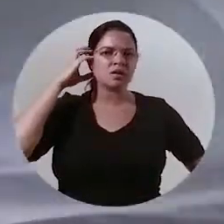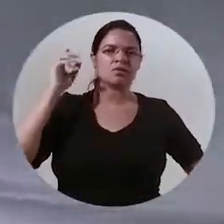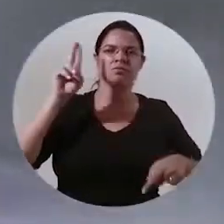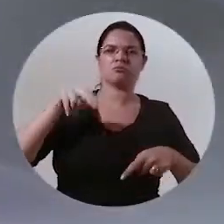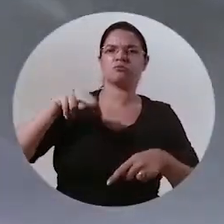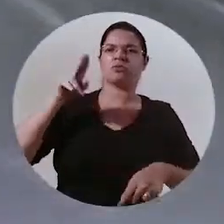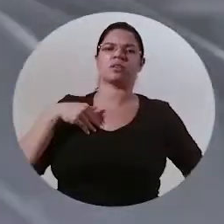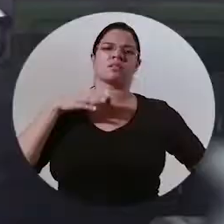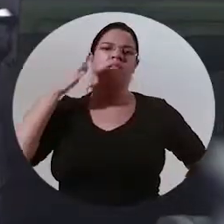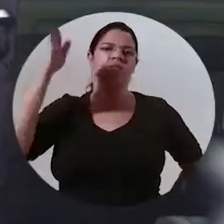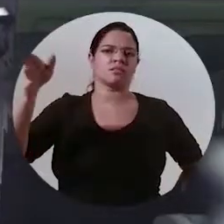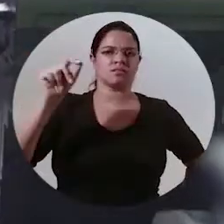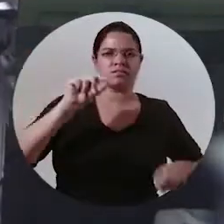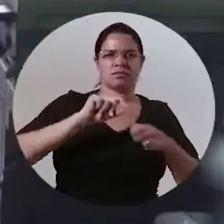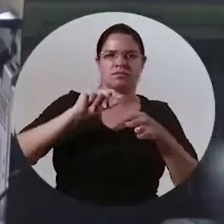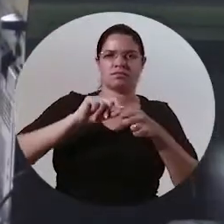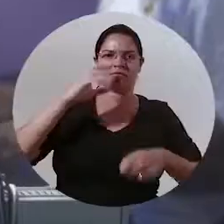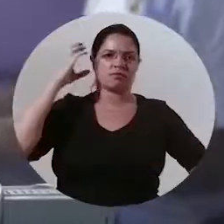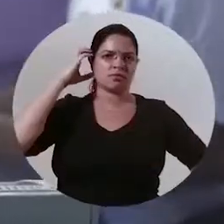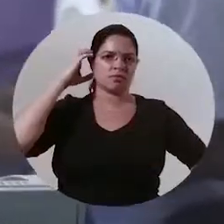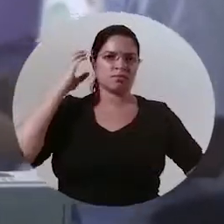lá fazer eu nunca fui lá fazer